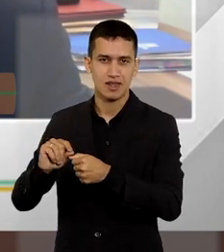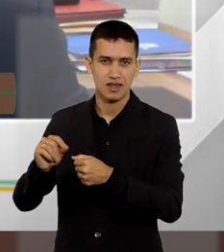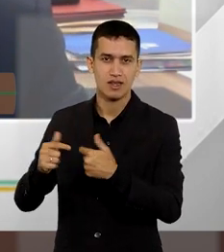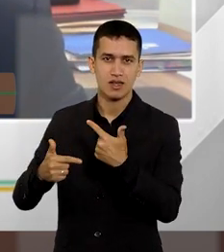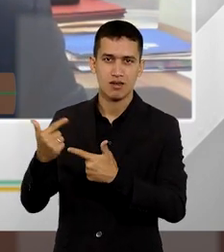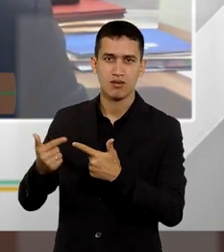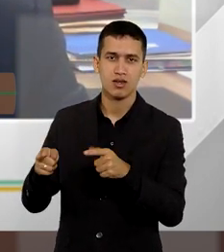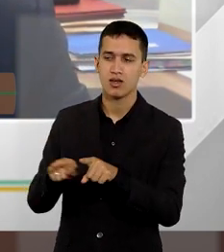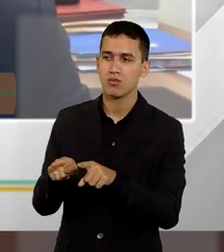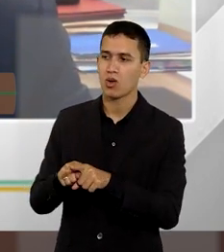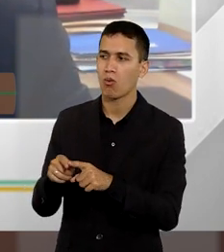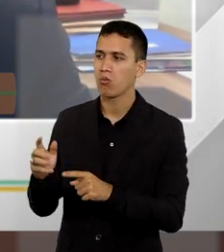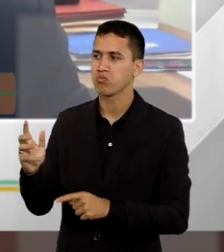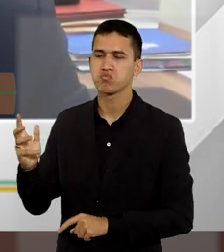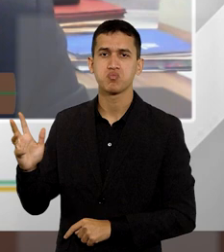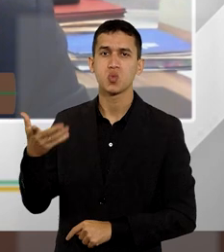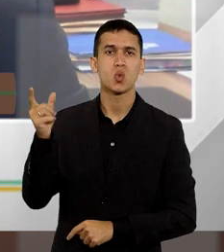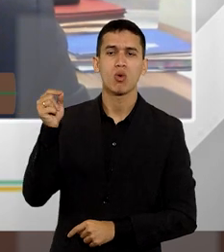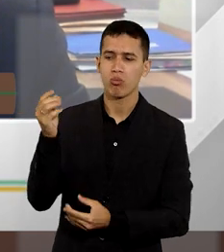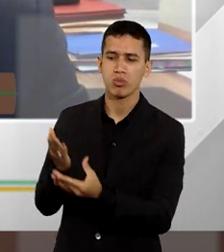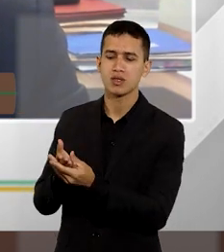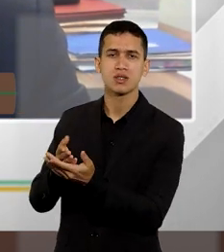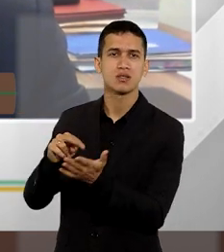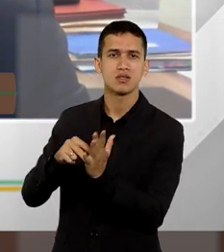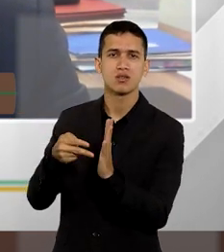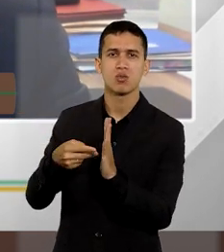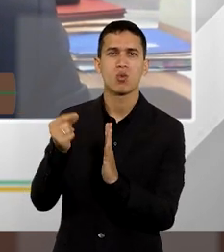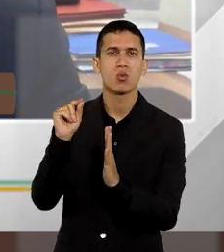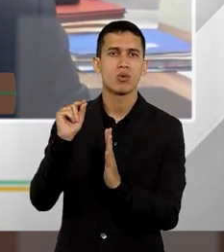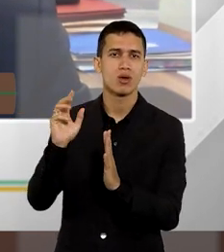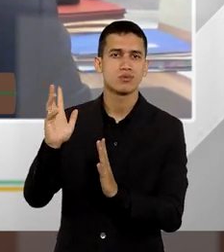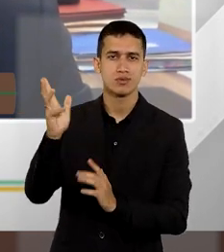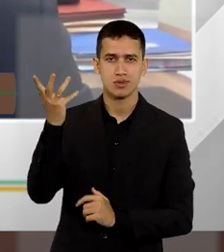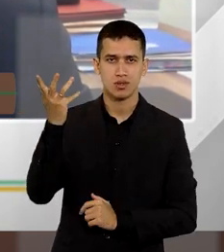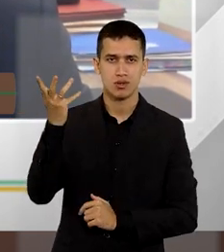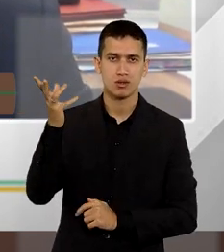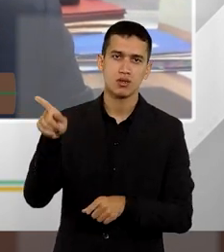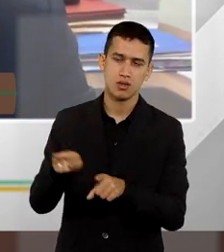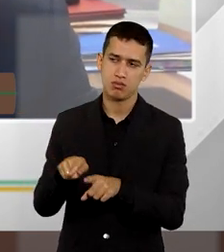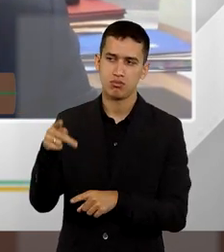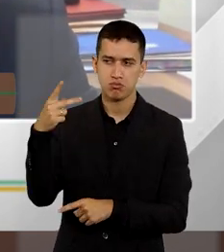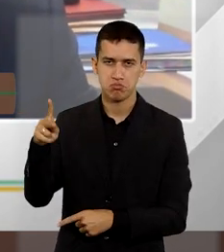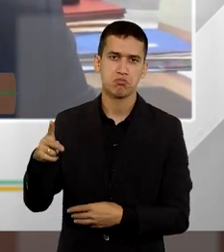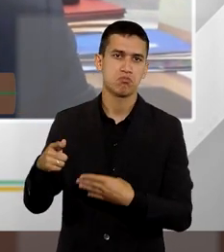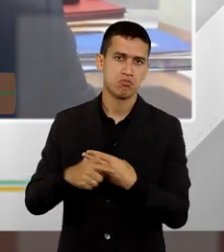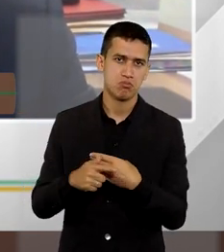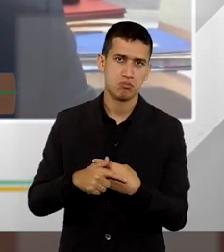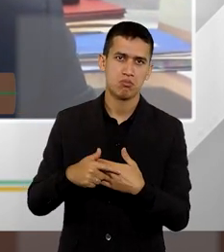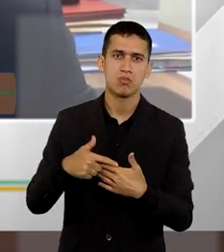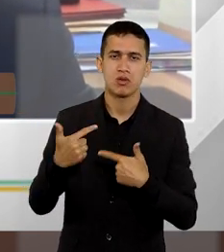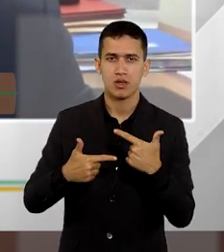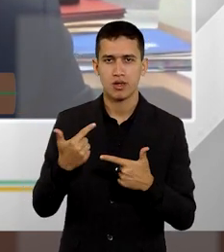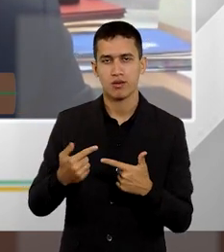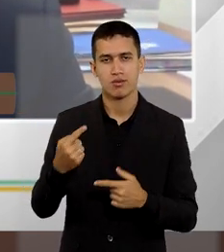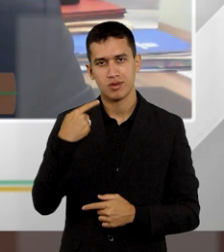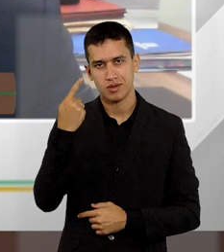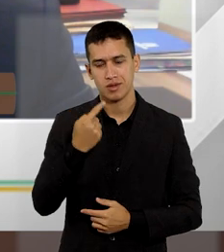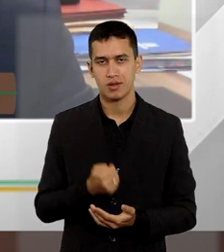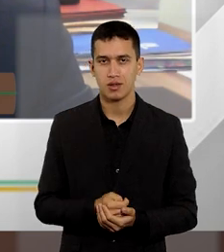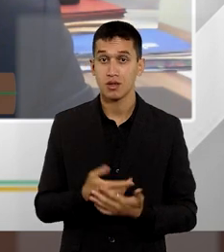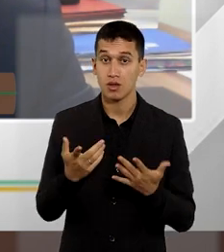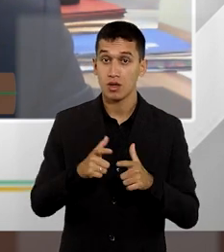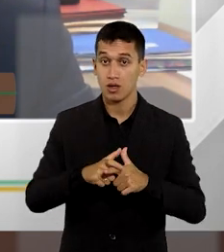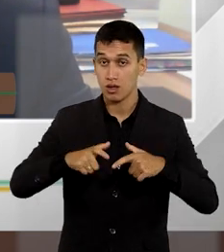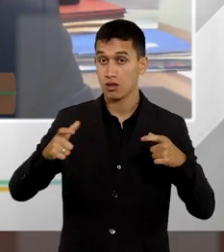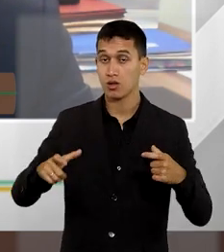natureza da causa, e, por óbvio, o trabalho realizado pelo advogado. Então, via de regra, na maioria dos casos,